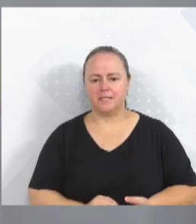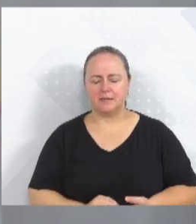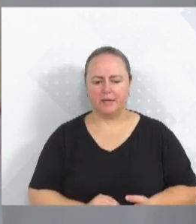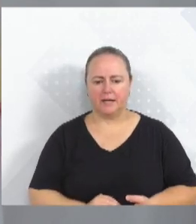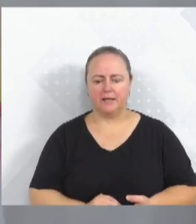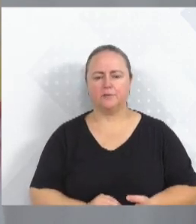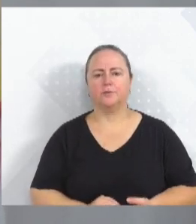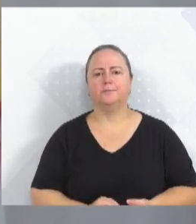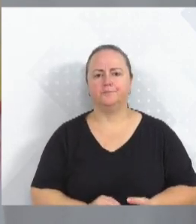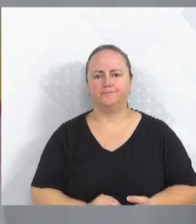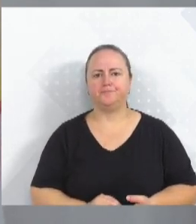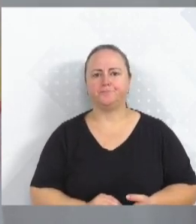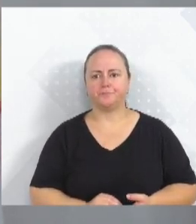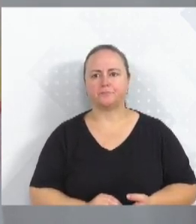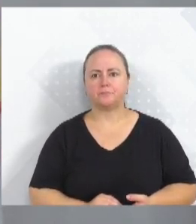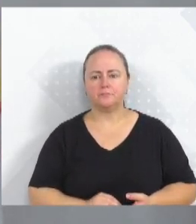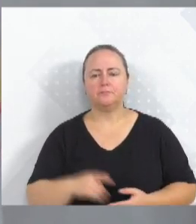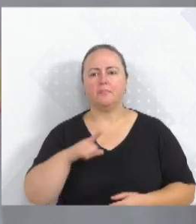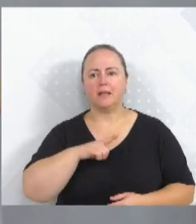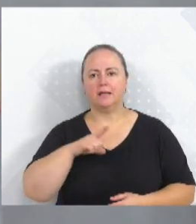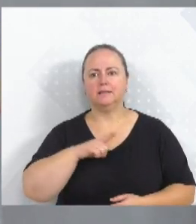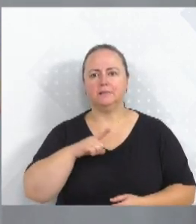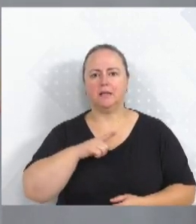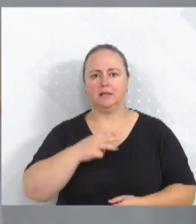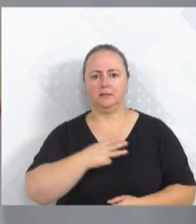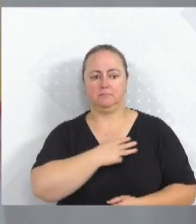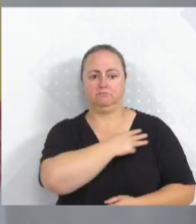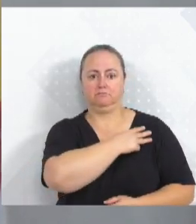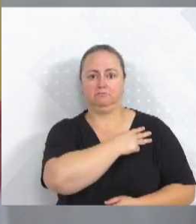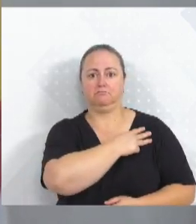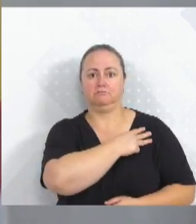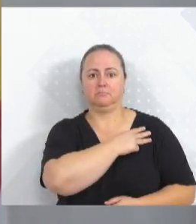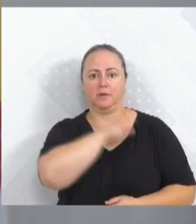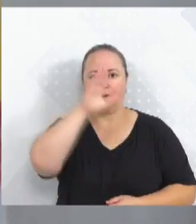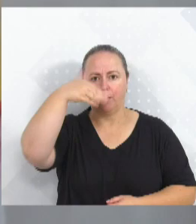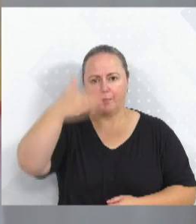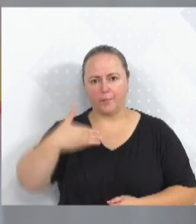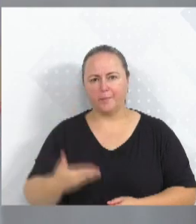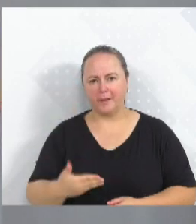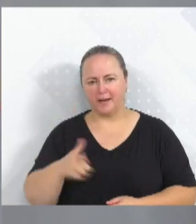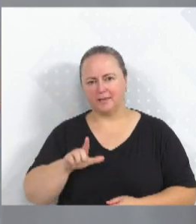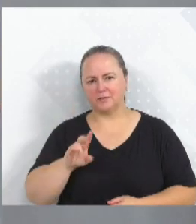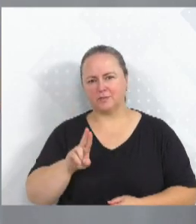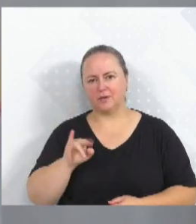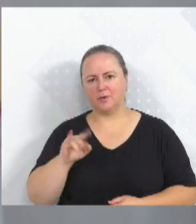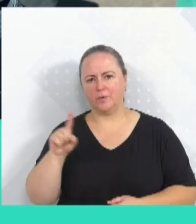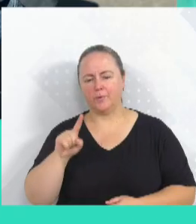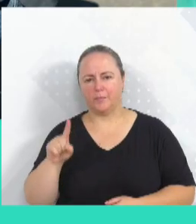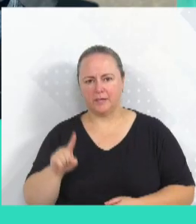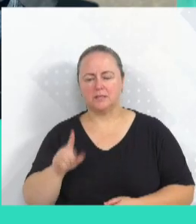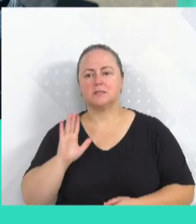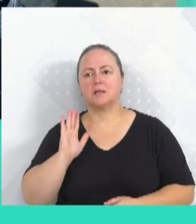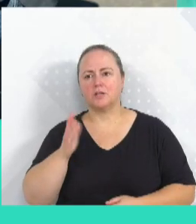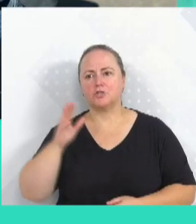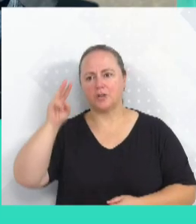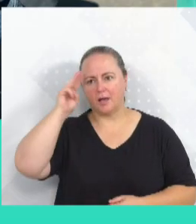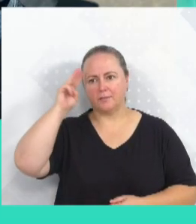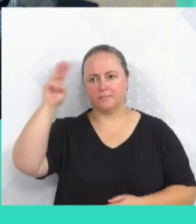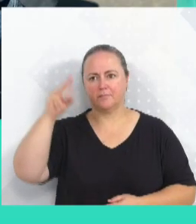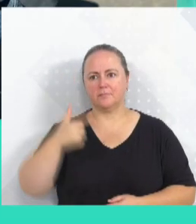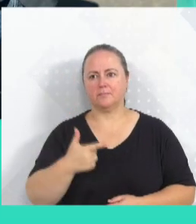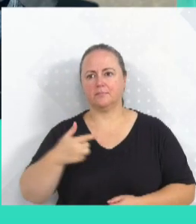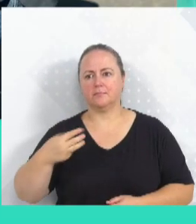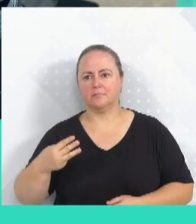nós temos aqui hoje um general de brigada que vai ser homenageado, que é o Luiz Pereira Gomes, que foi o comandante aqui do nosso 23BI.